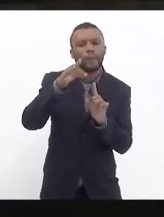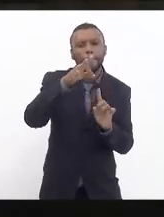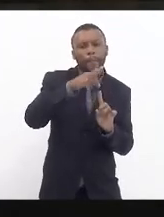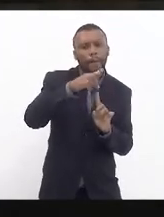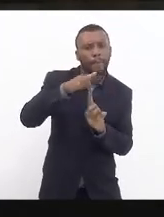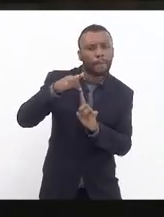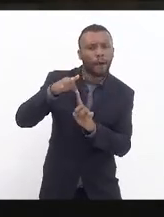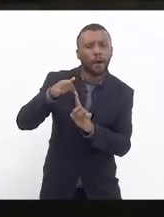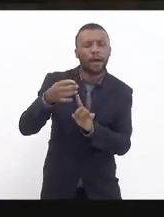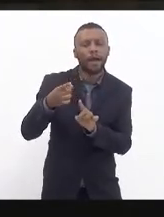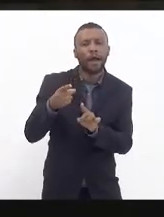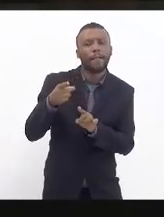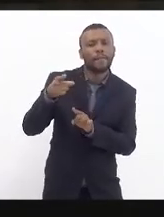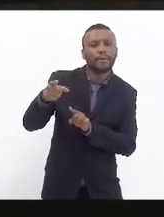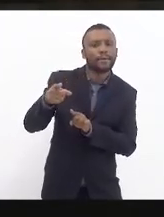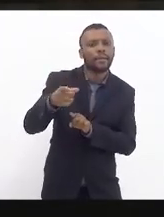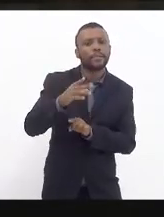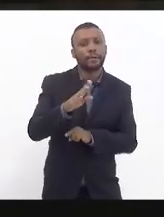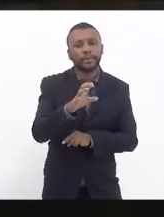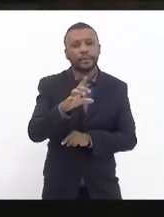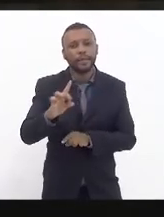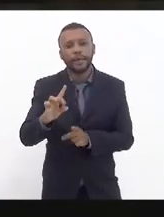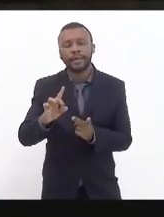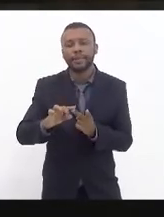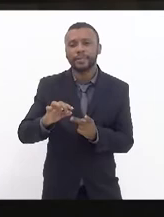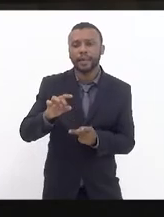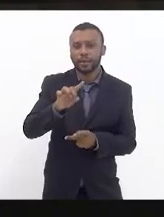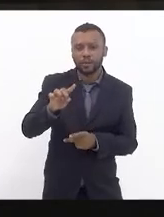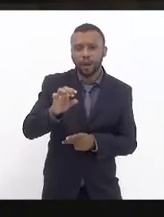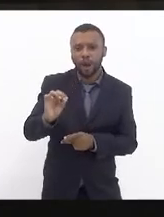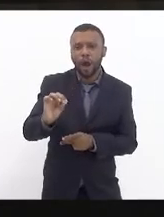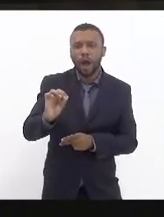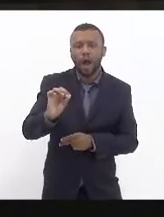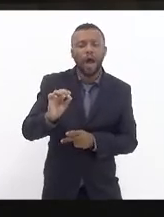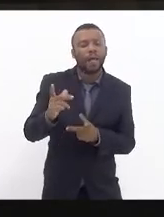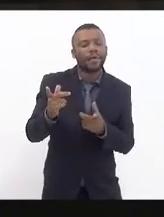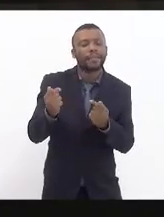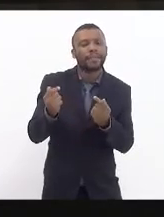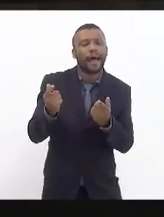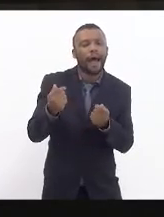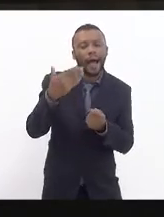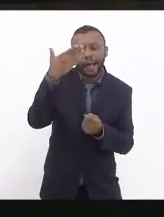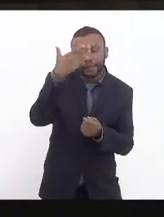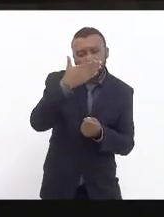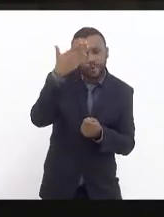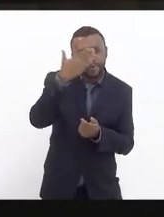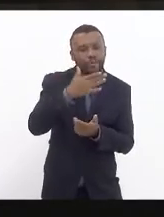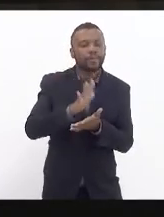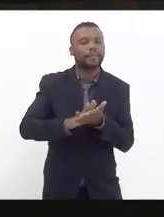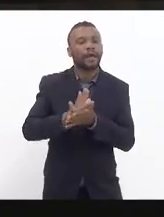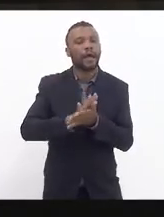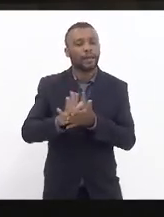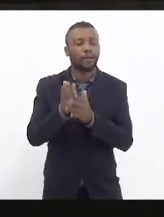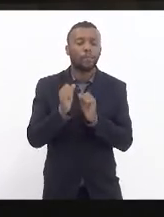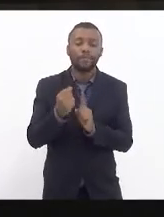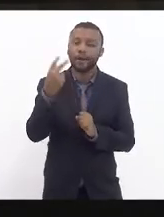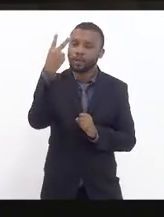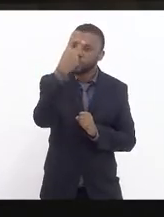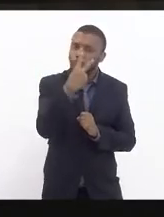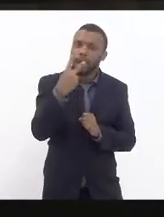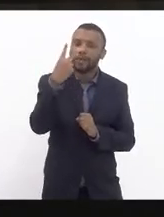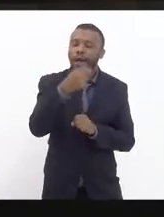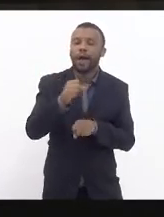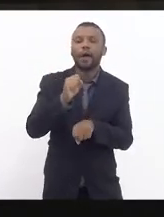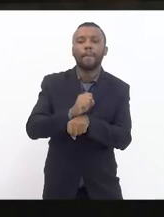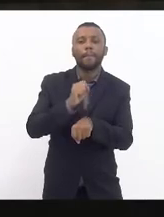periferia da Baixada e da Zona Oeste não virou nada de melhoria tanto que até hoje você pode ficar duas horas na plataforma esperando um trem para